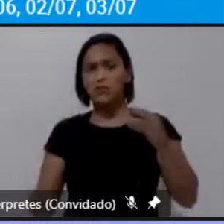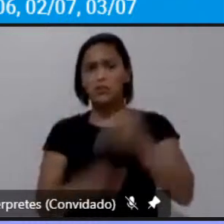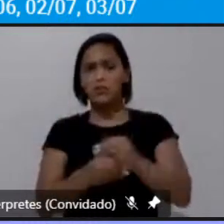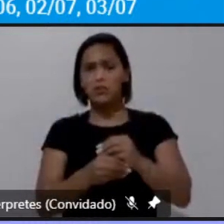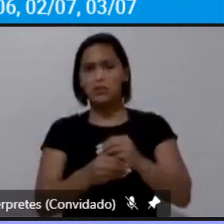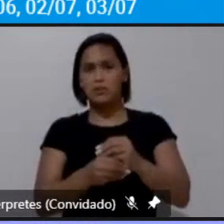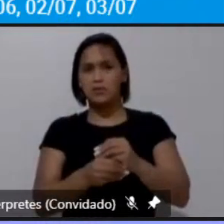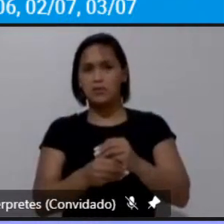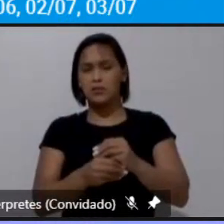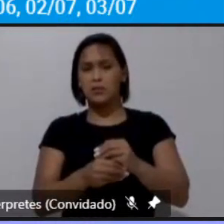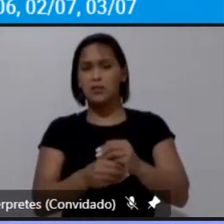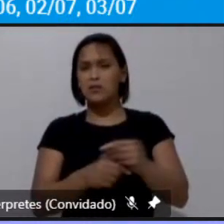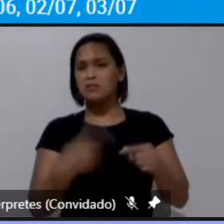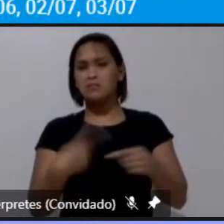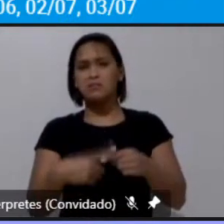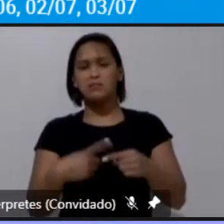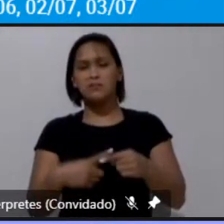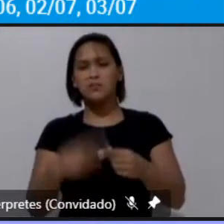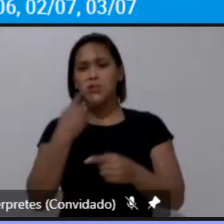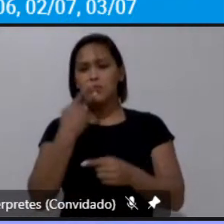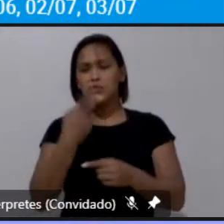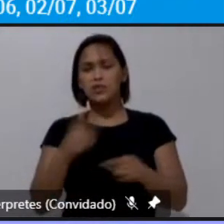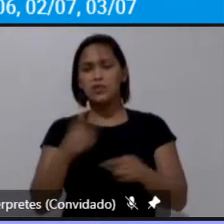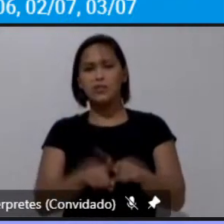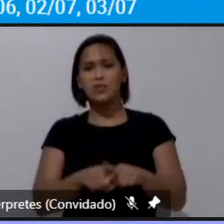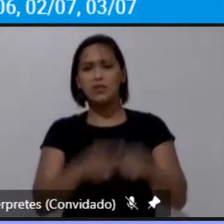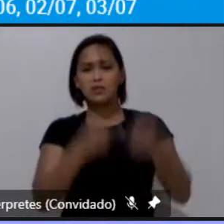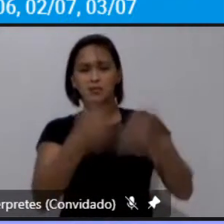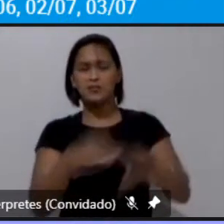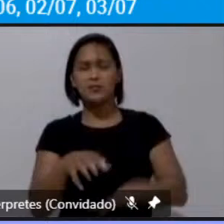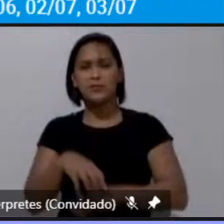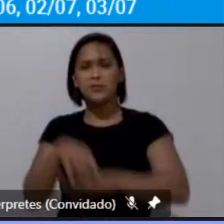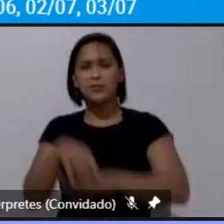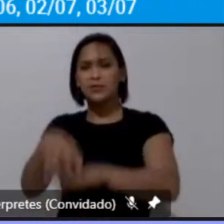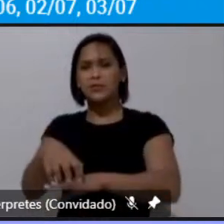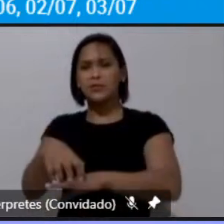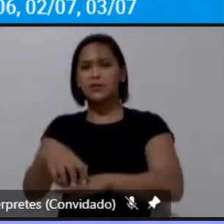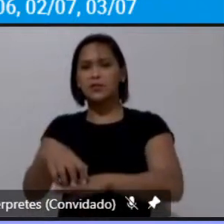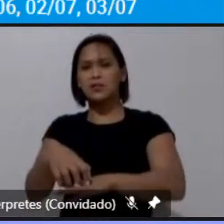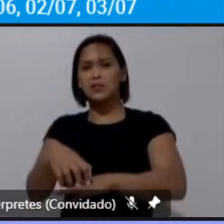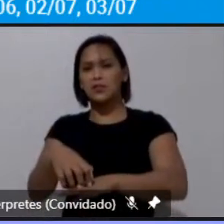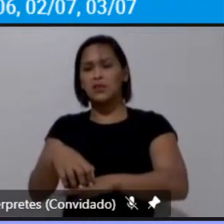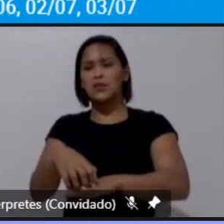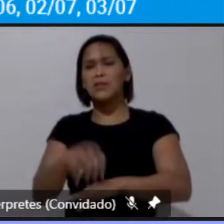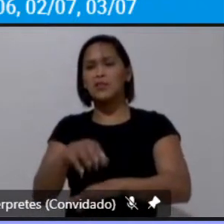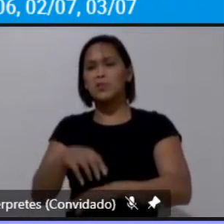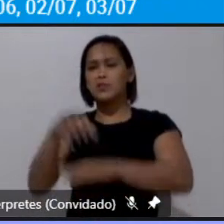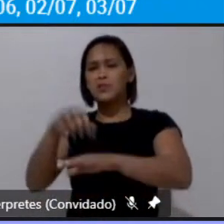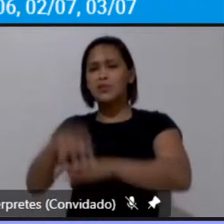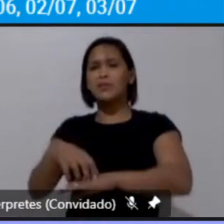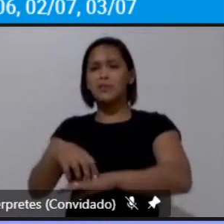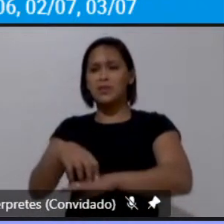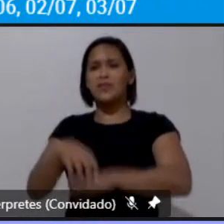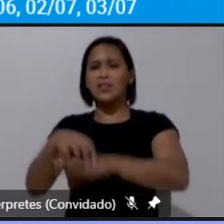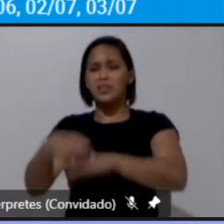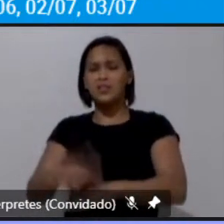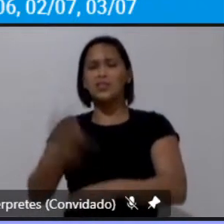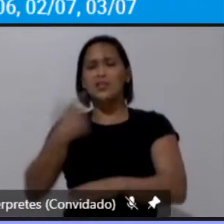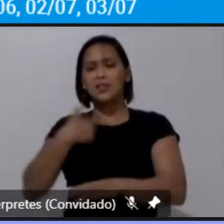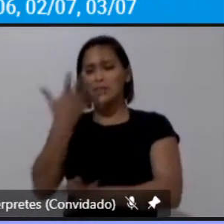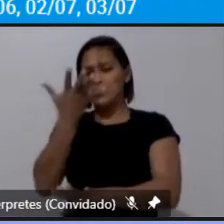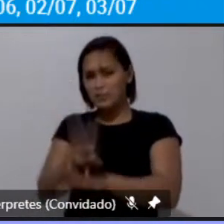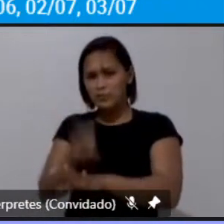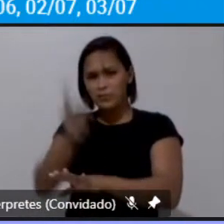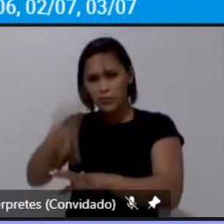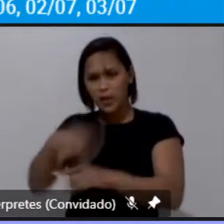transporte público o operador que é aquele que executa atendendo